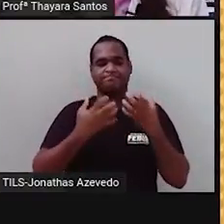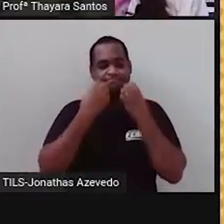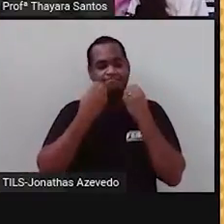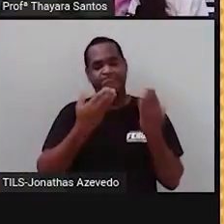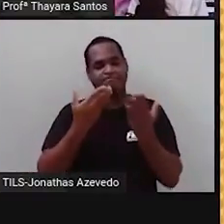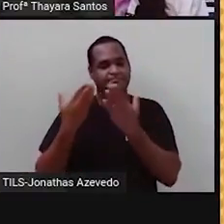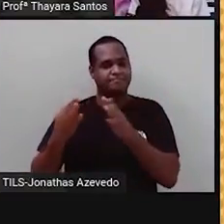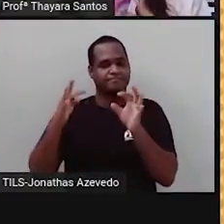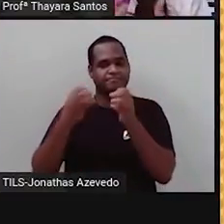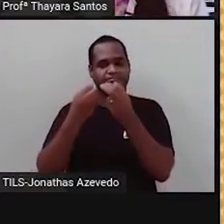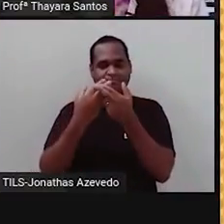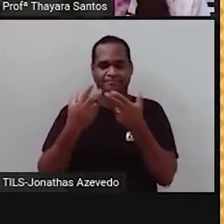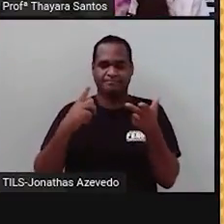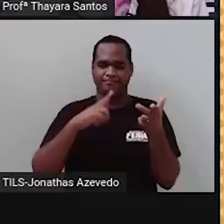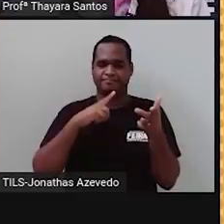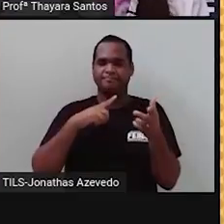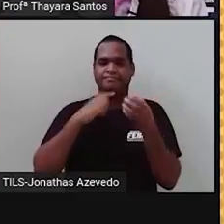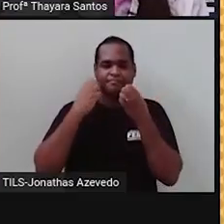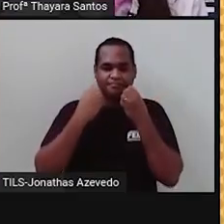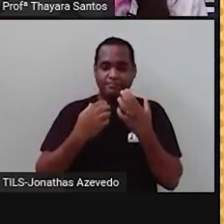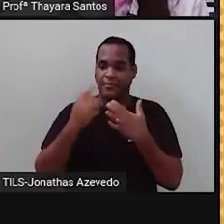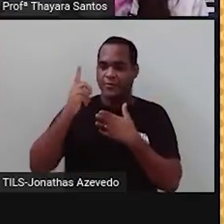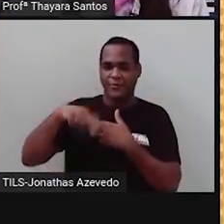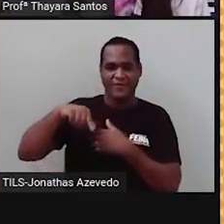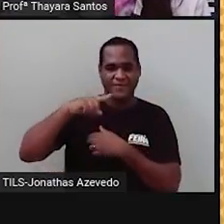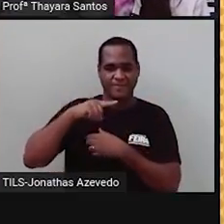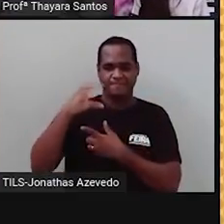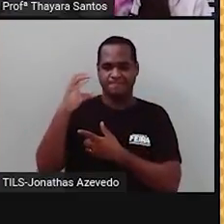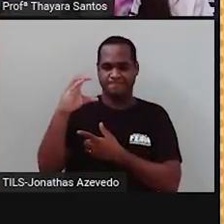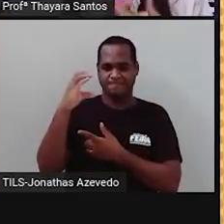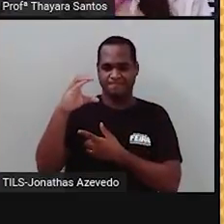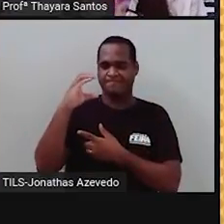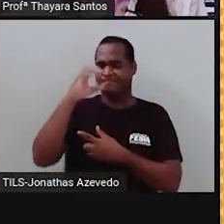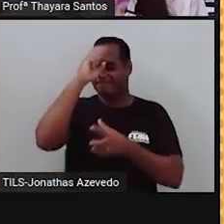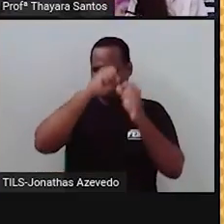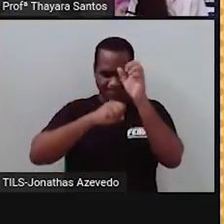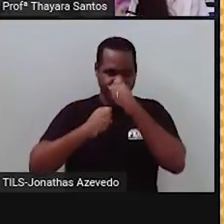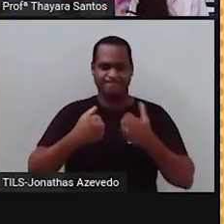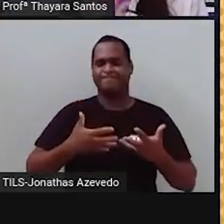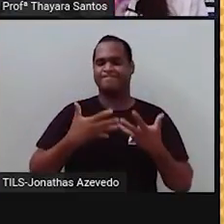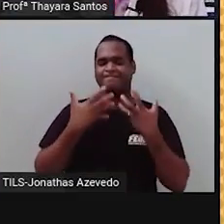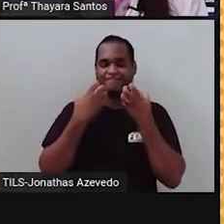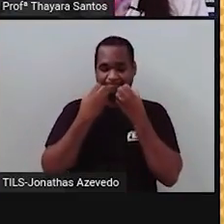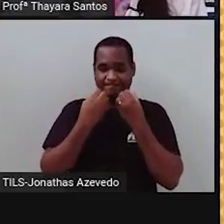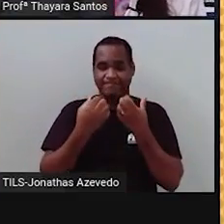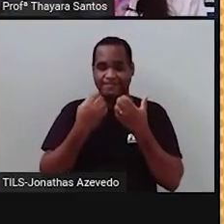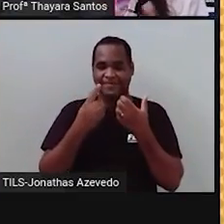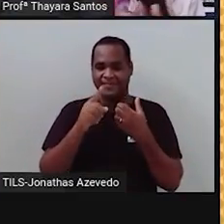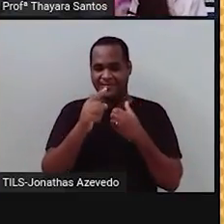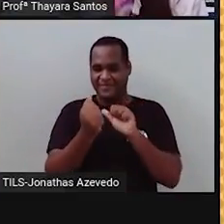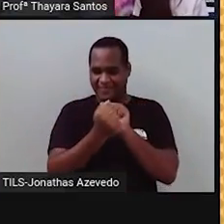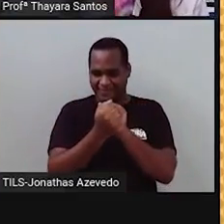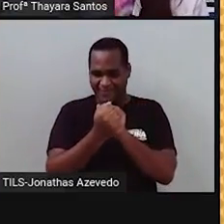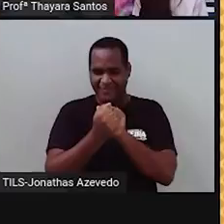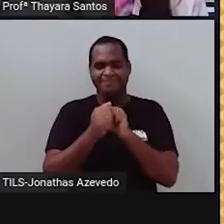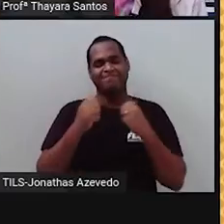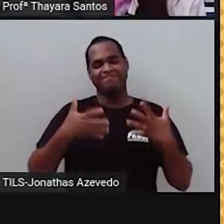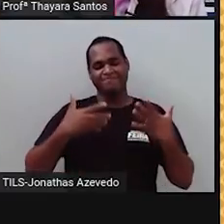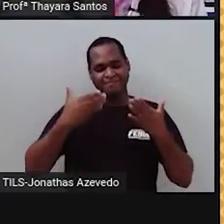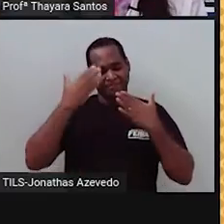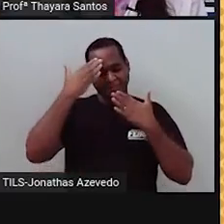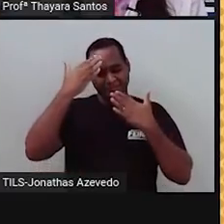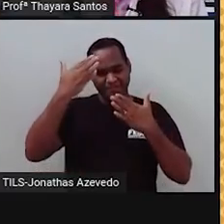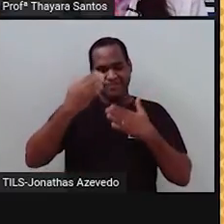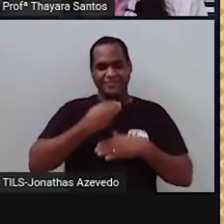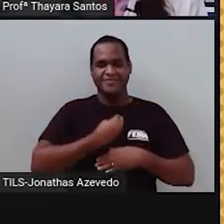todos vocês que estão aí do outro lado muito bem-vindos a mais uma aula de Ciências. É uma alegria enorme para a gente ter vocês aqui conosco. Então, muito obrigada por estarem